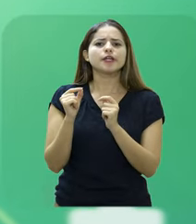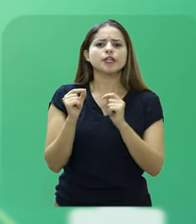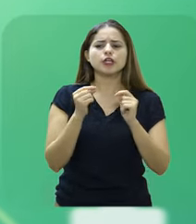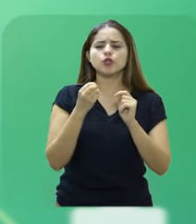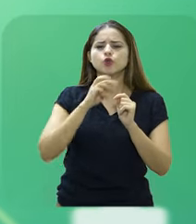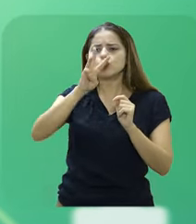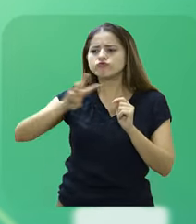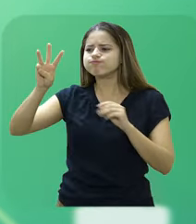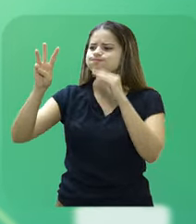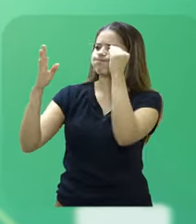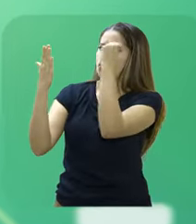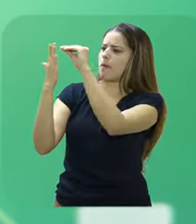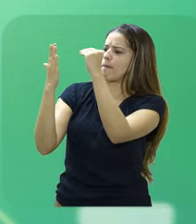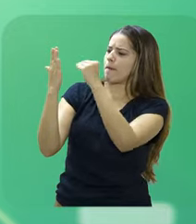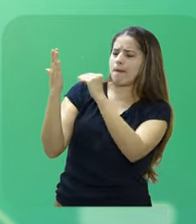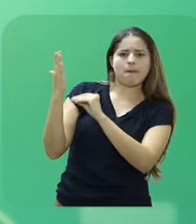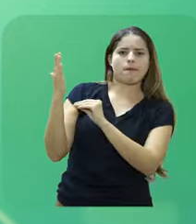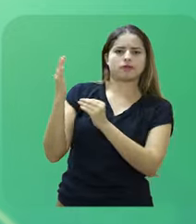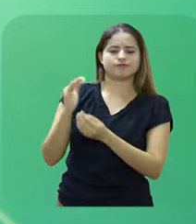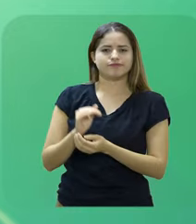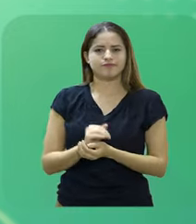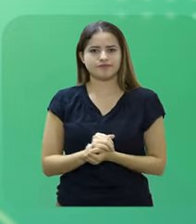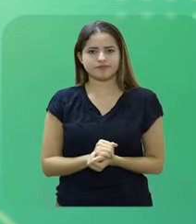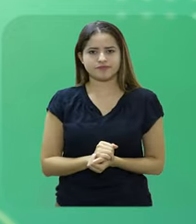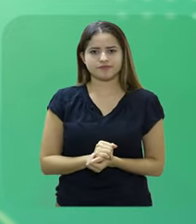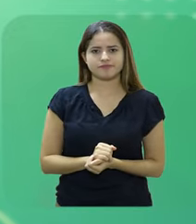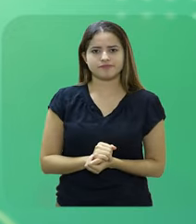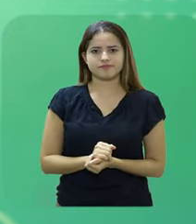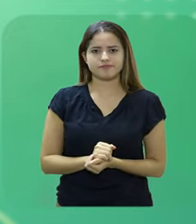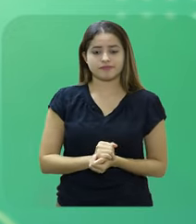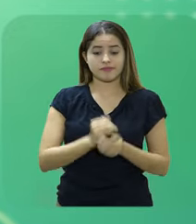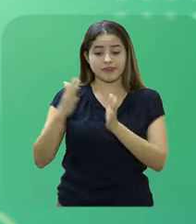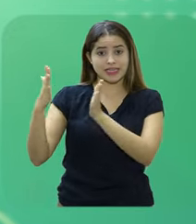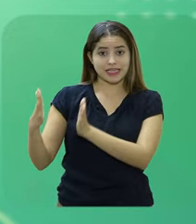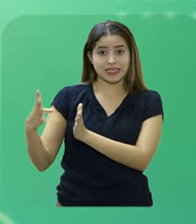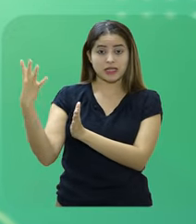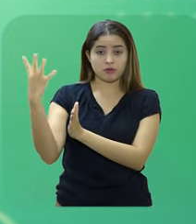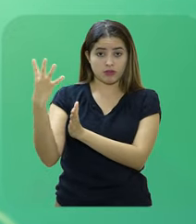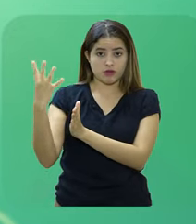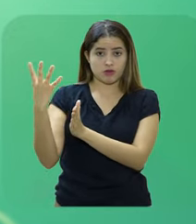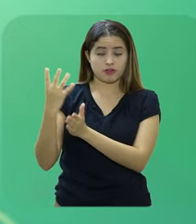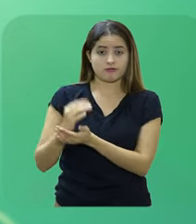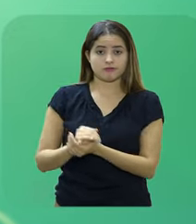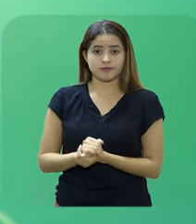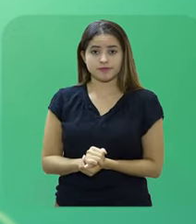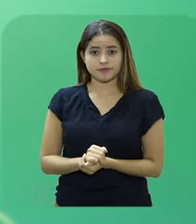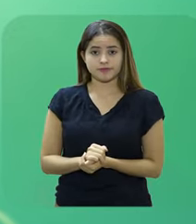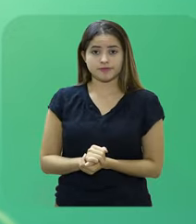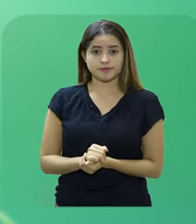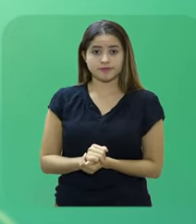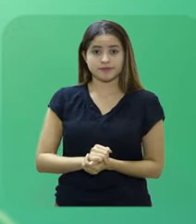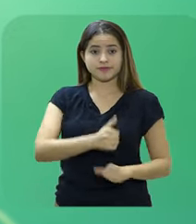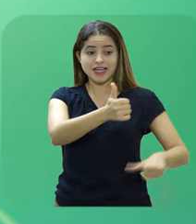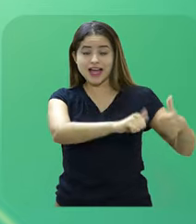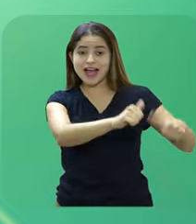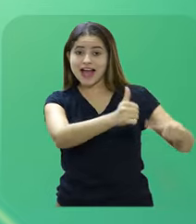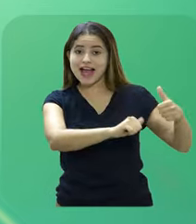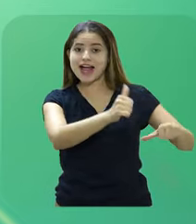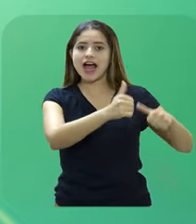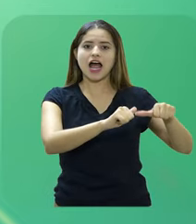indicarão no portal CPEC as necessidades mais recorrentes de sua equipe. Etapa 4.